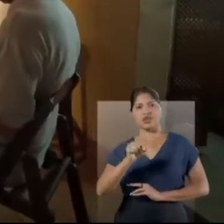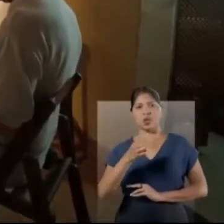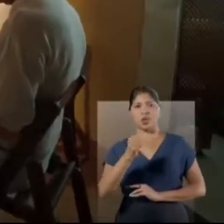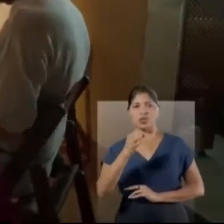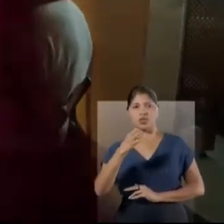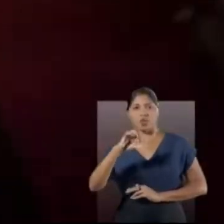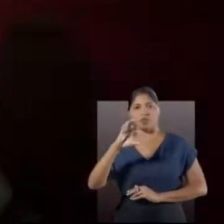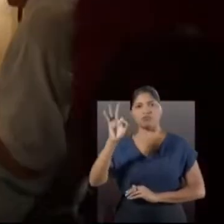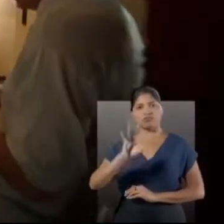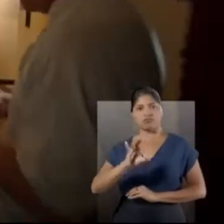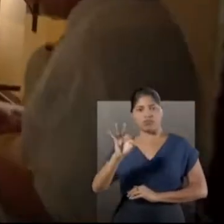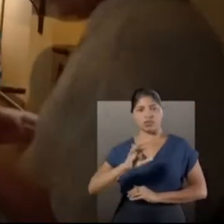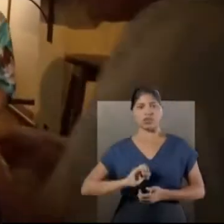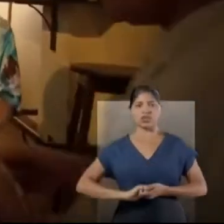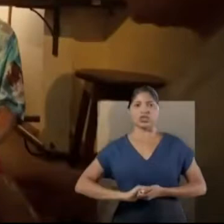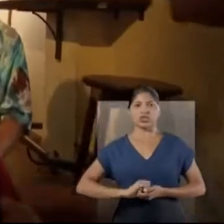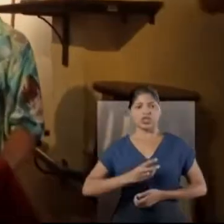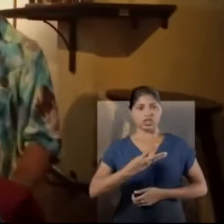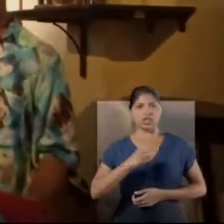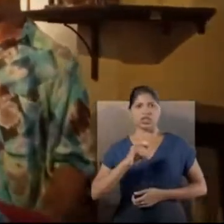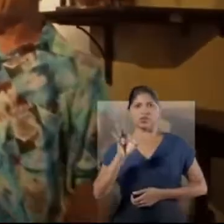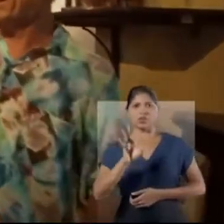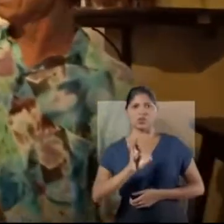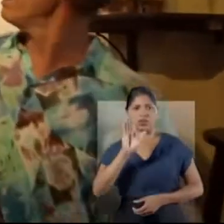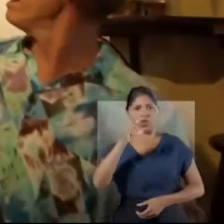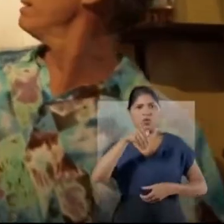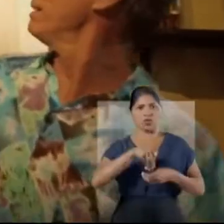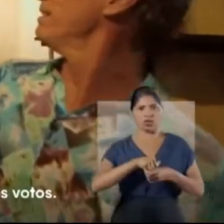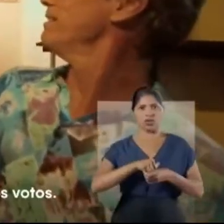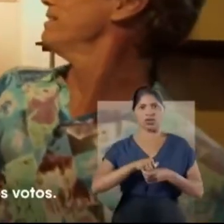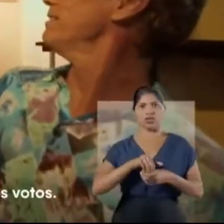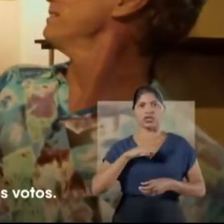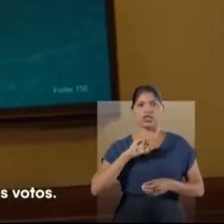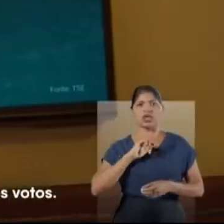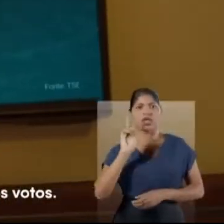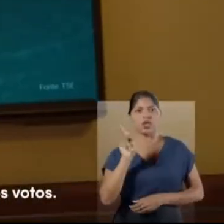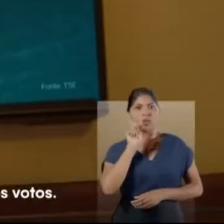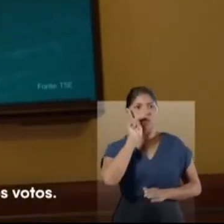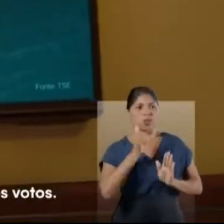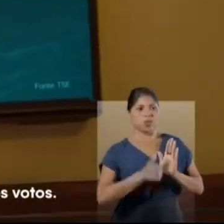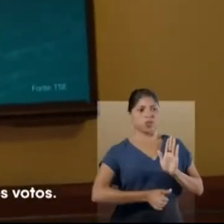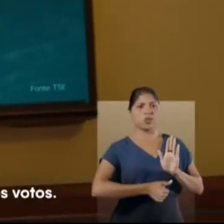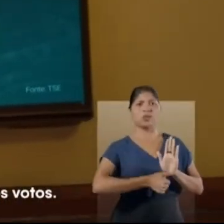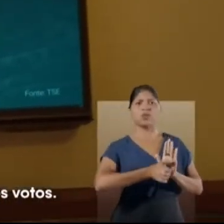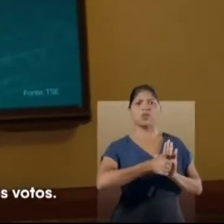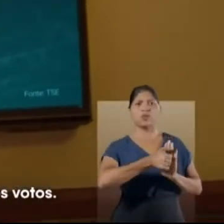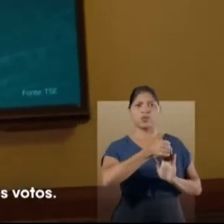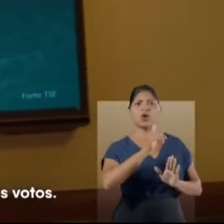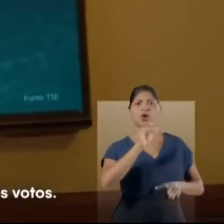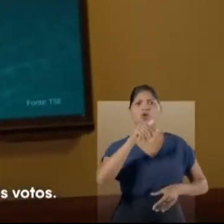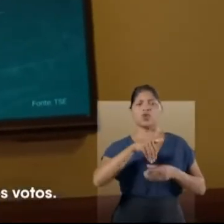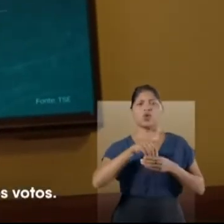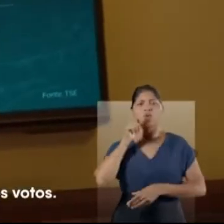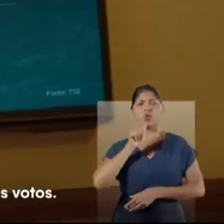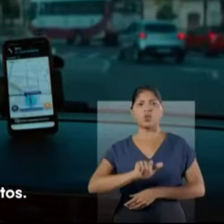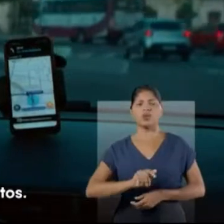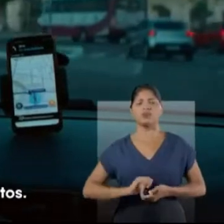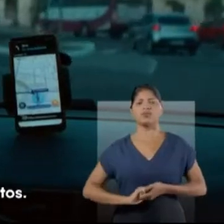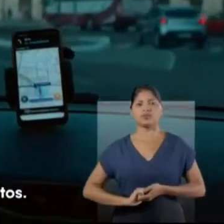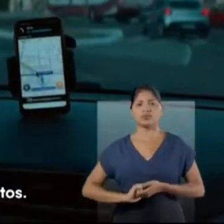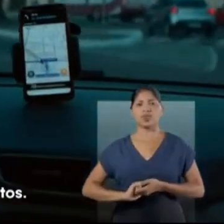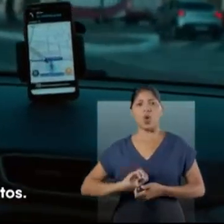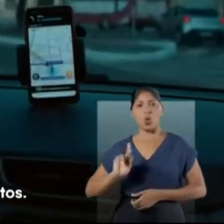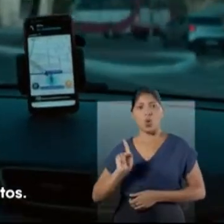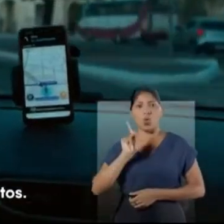30% das urnas apuradas. Hélder Barbalho, do MDB, aparece à frente com um pouco mais de 56% dos votos. O